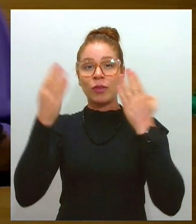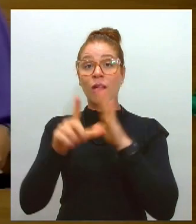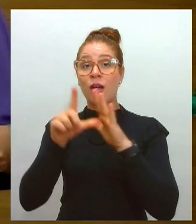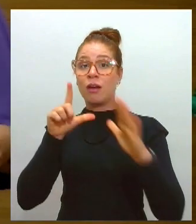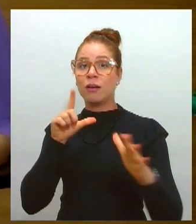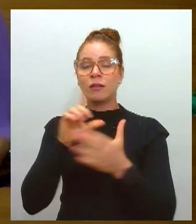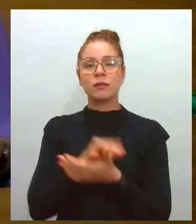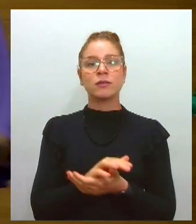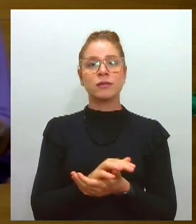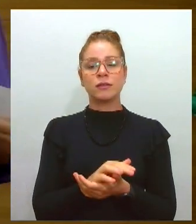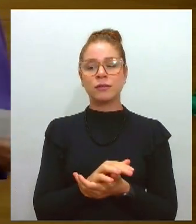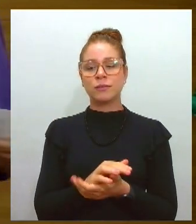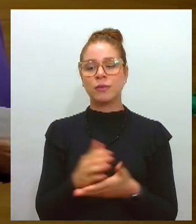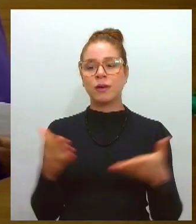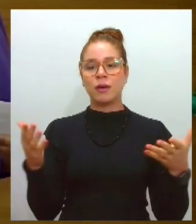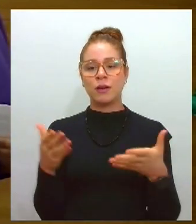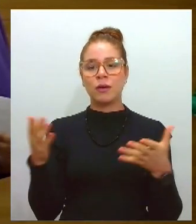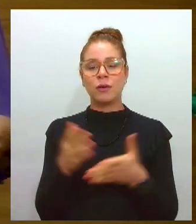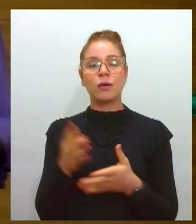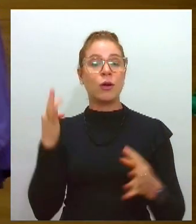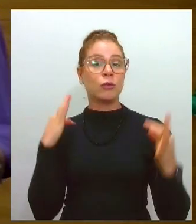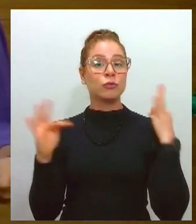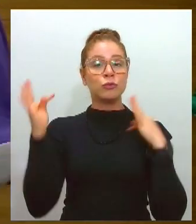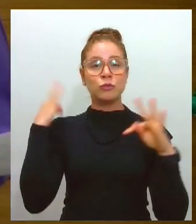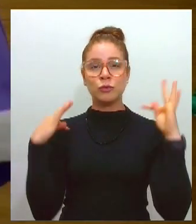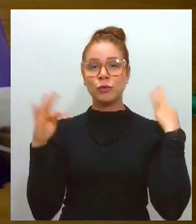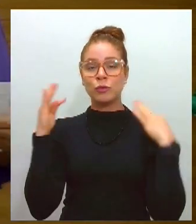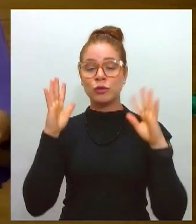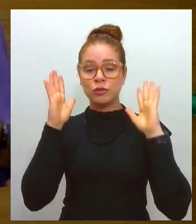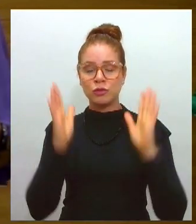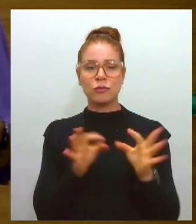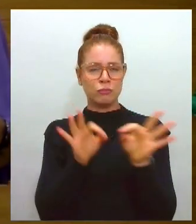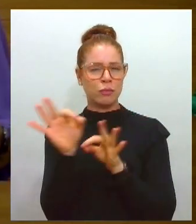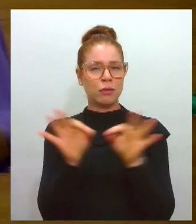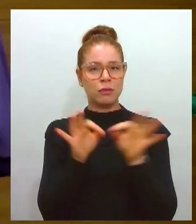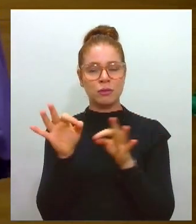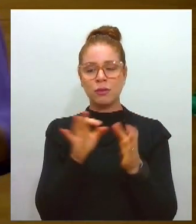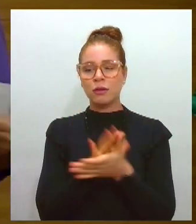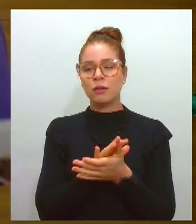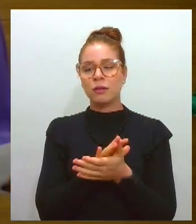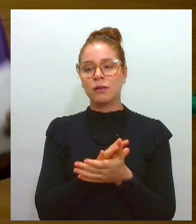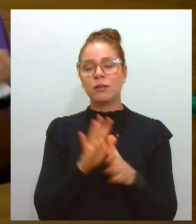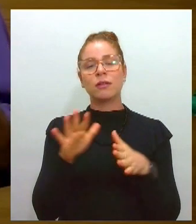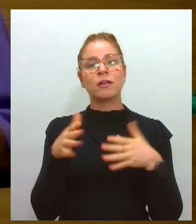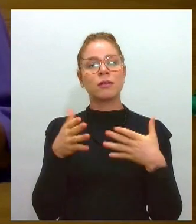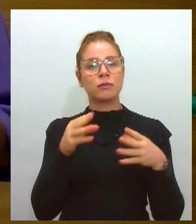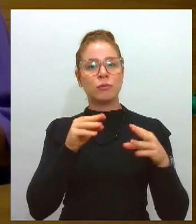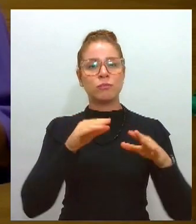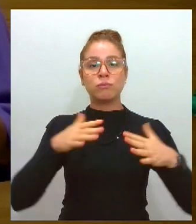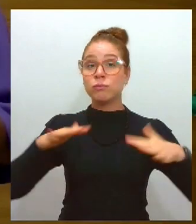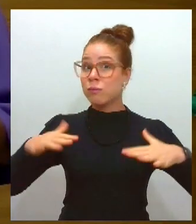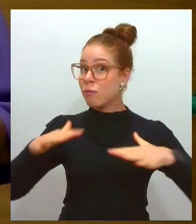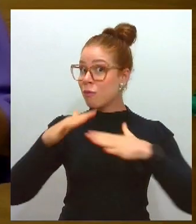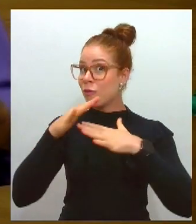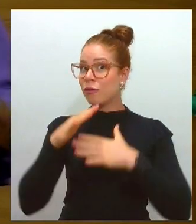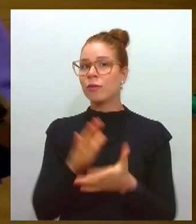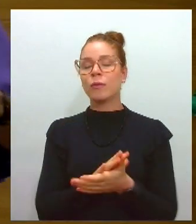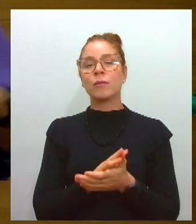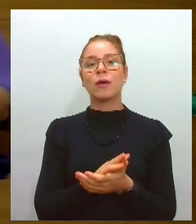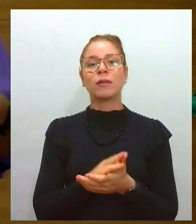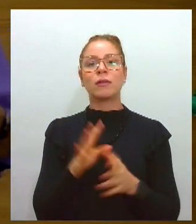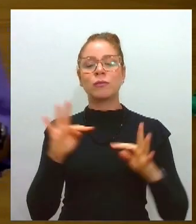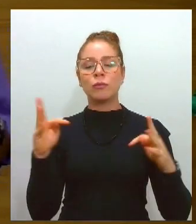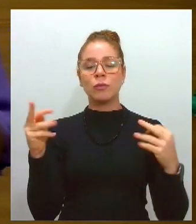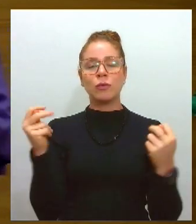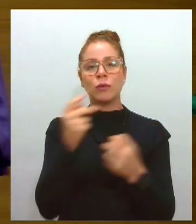com que esses turistas venham e se programem, movimenta toda a cadeia do turismo de forma direta e indireta também para esses